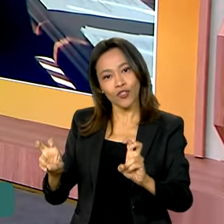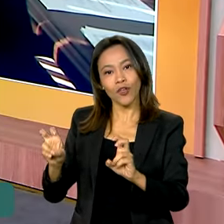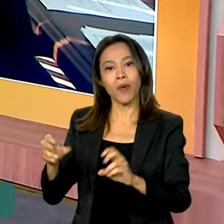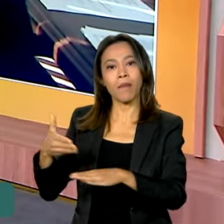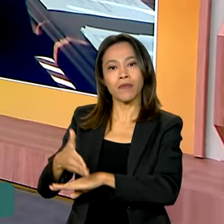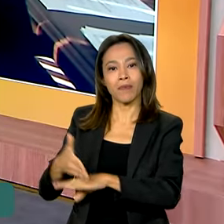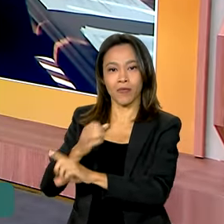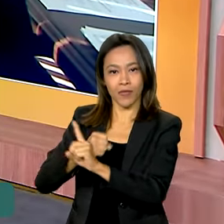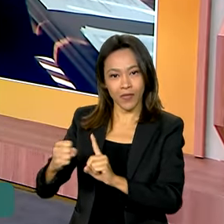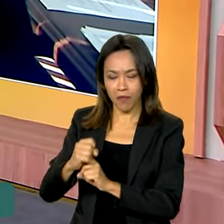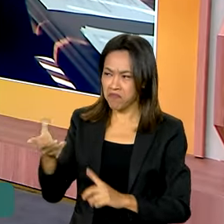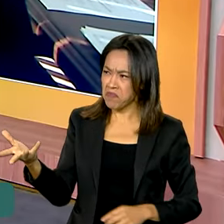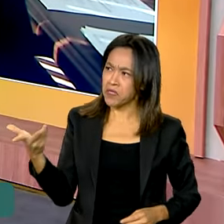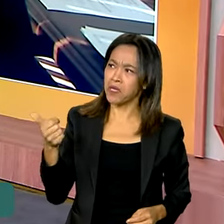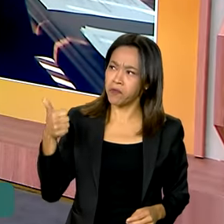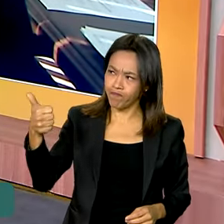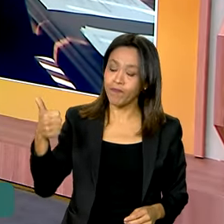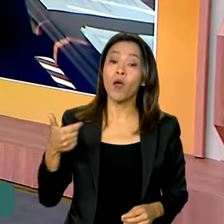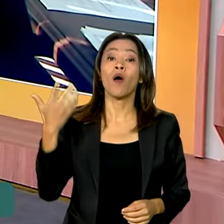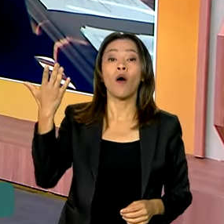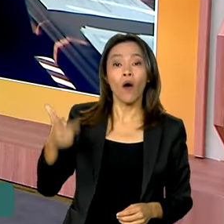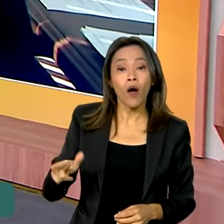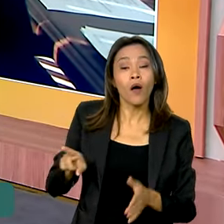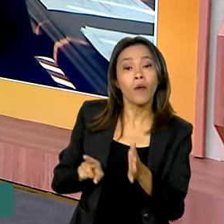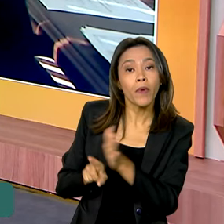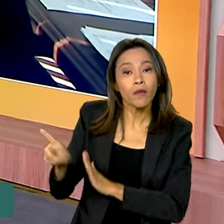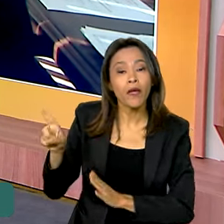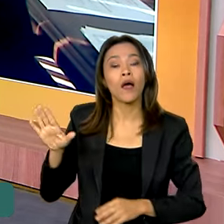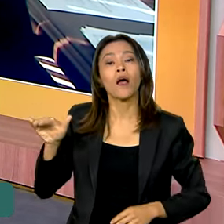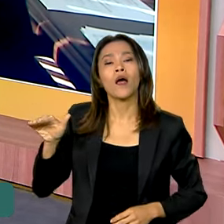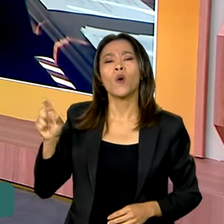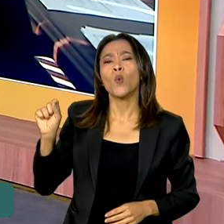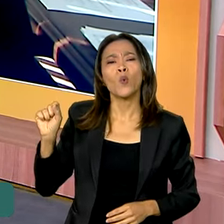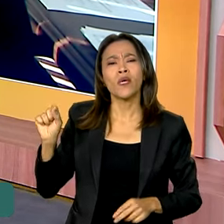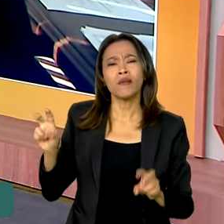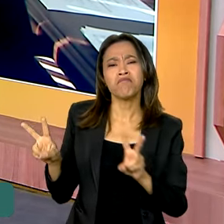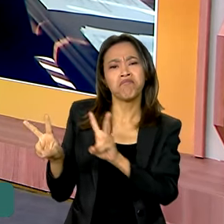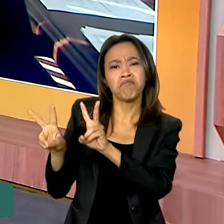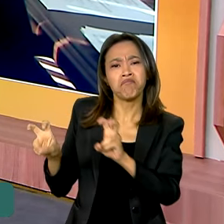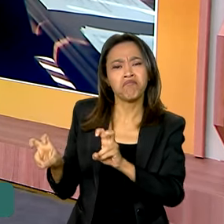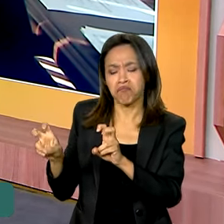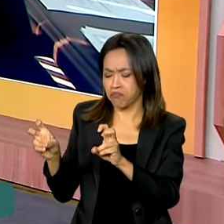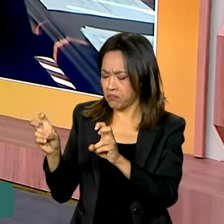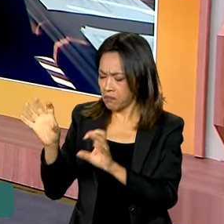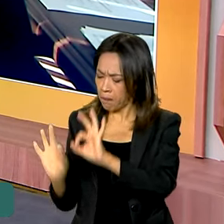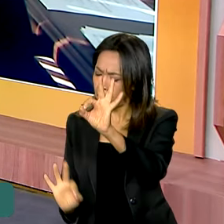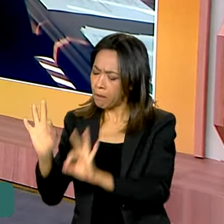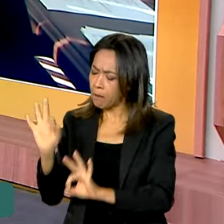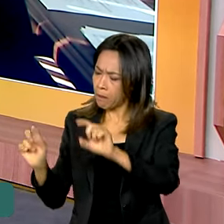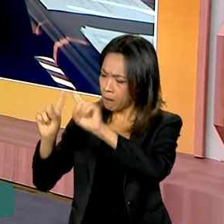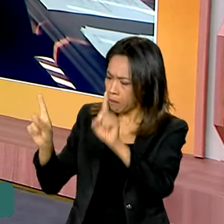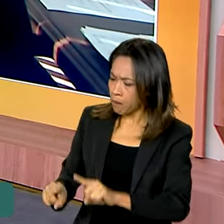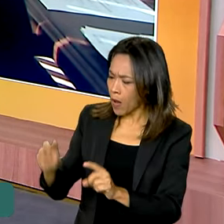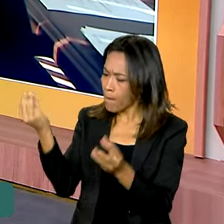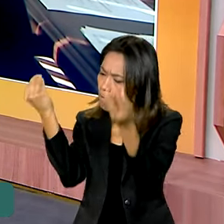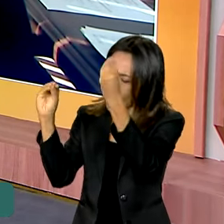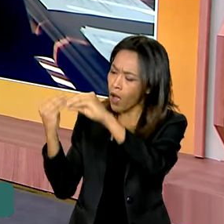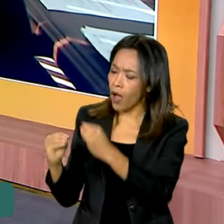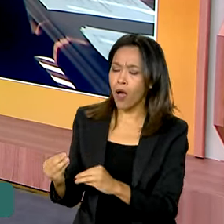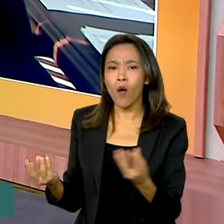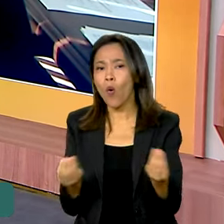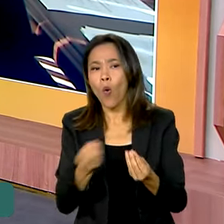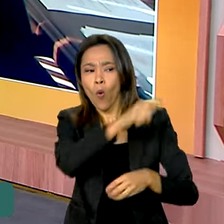Excelente iniciativa. Eu queria começar com o senhor explicando para a gente do que se trata esse plano clima, como que as pessoas podem